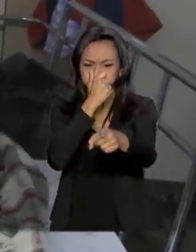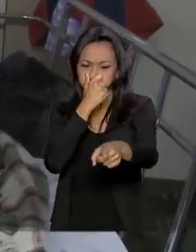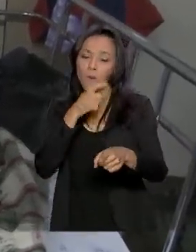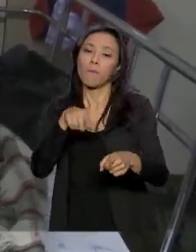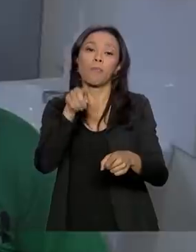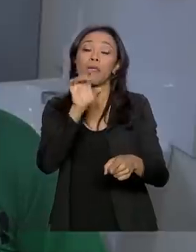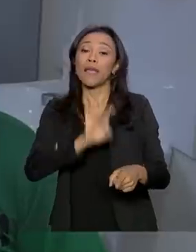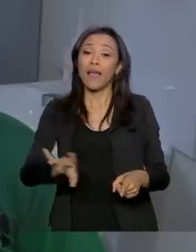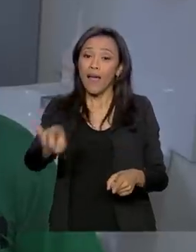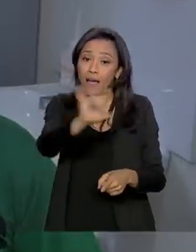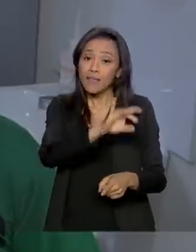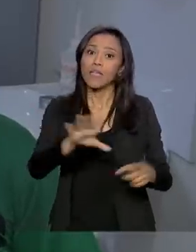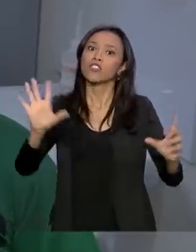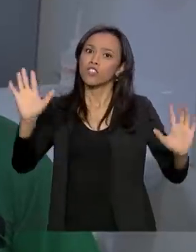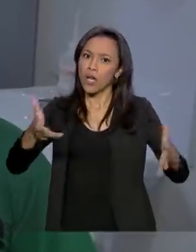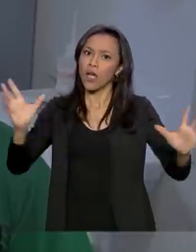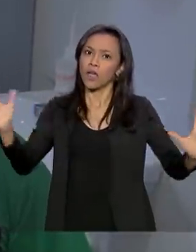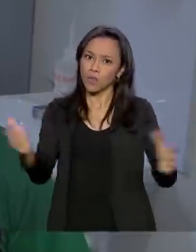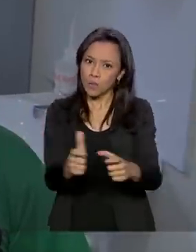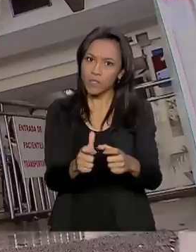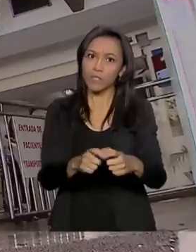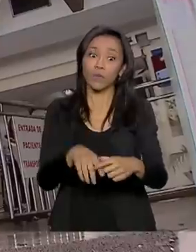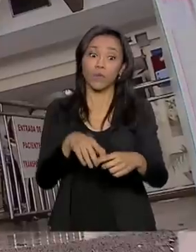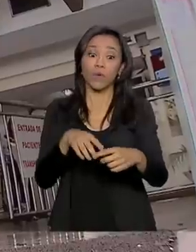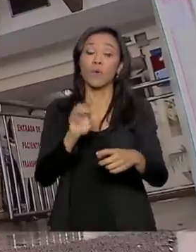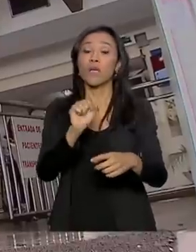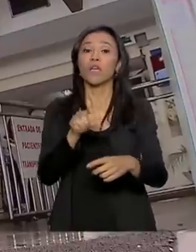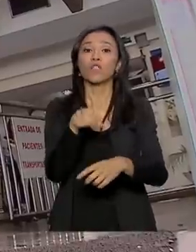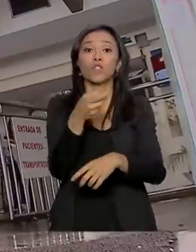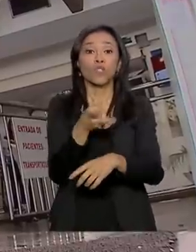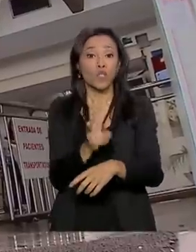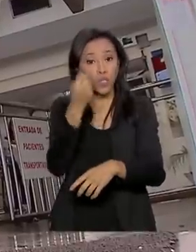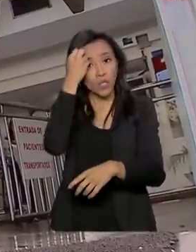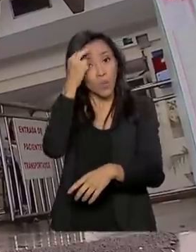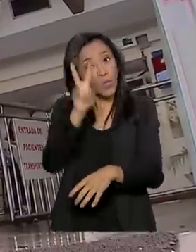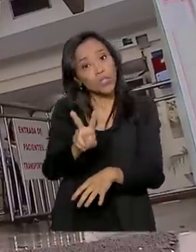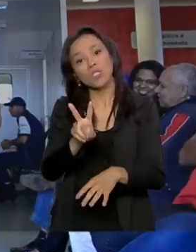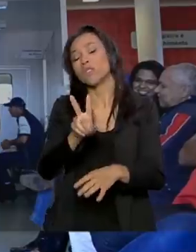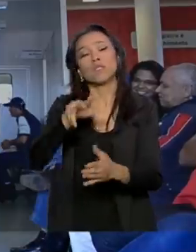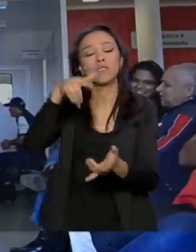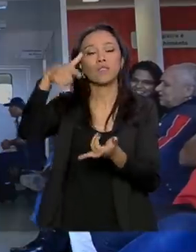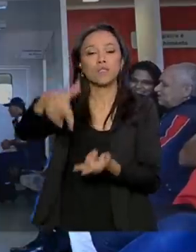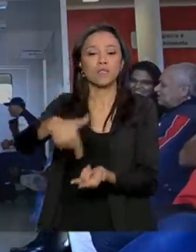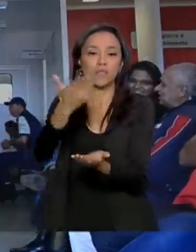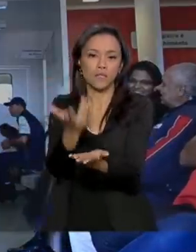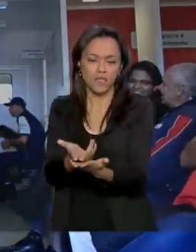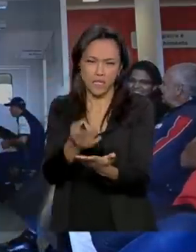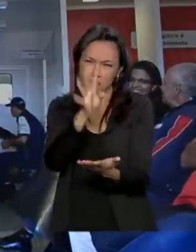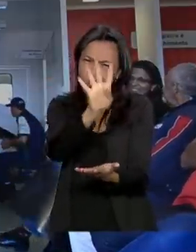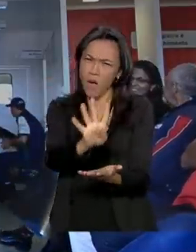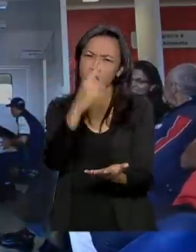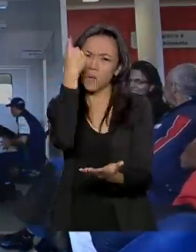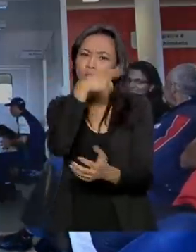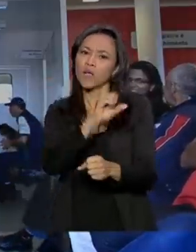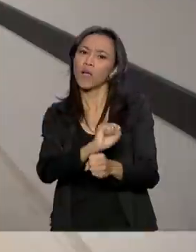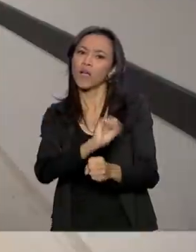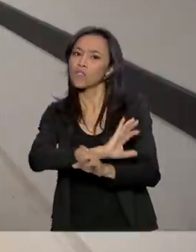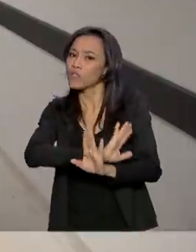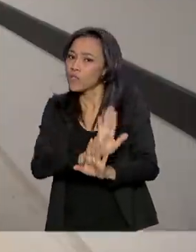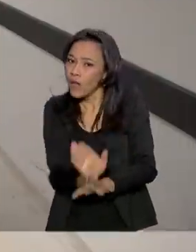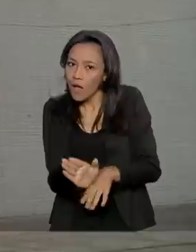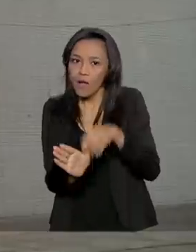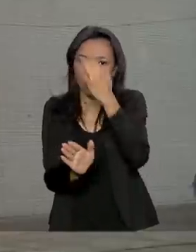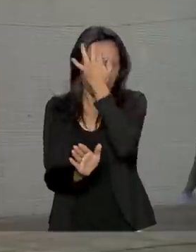as unidades reduziram em quase dois dias o tempo de internação no hospital e em mais de quatro horas a espera no pronto atendimento.